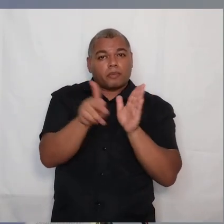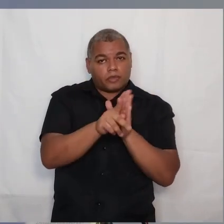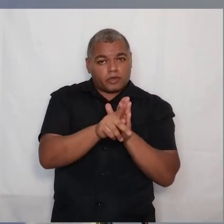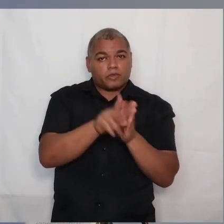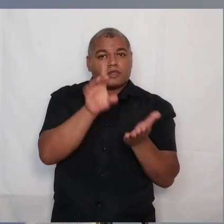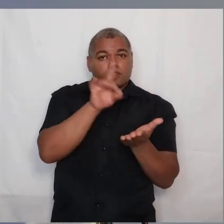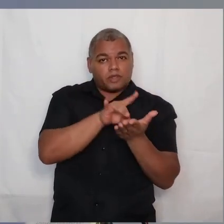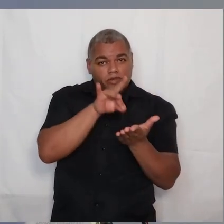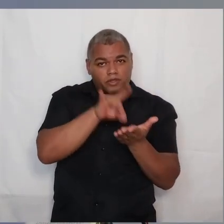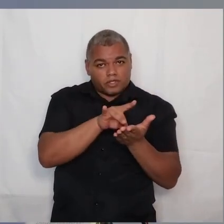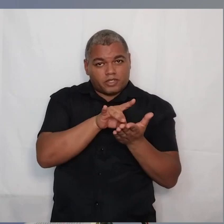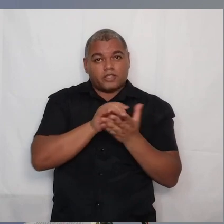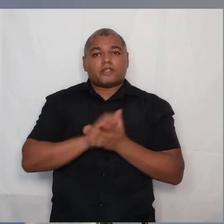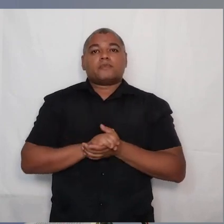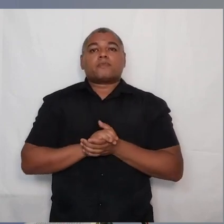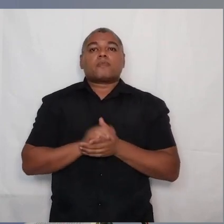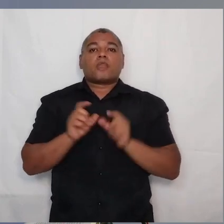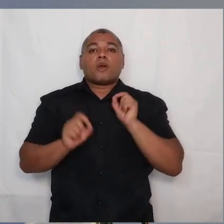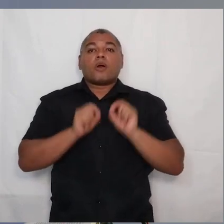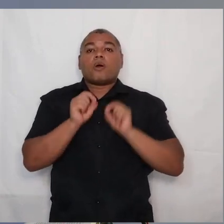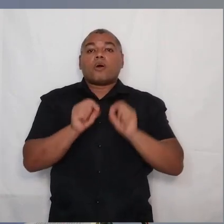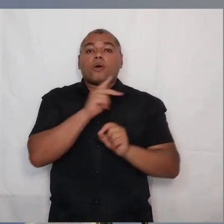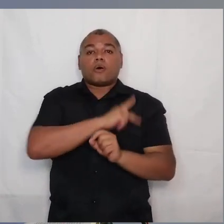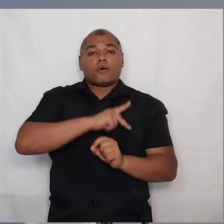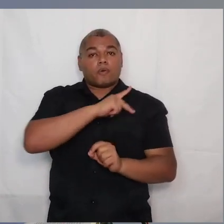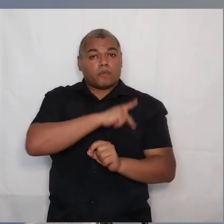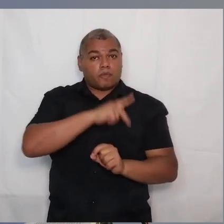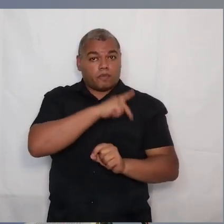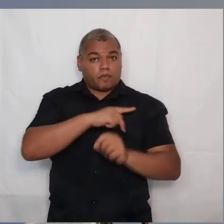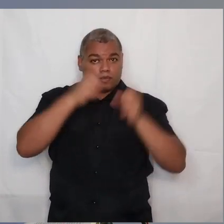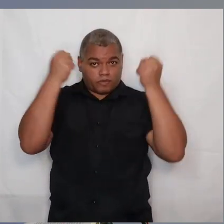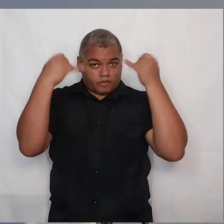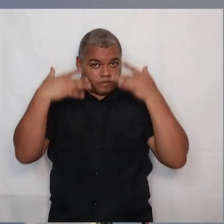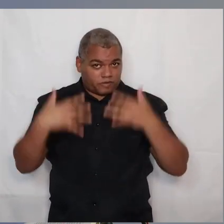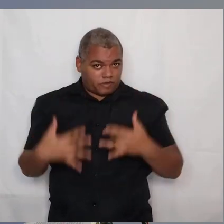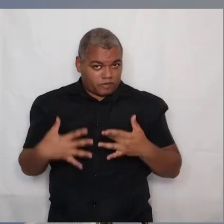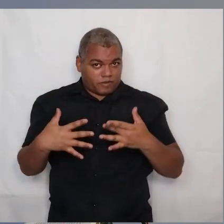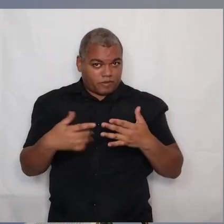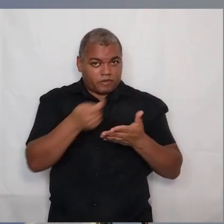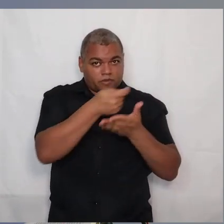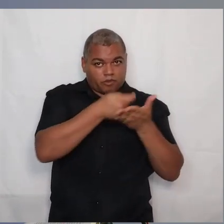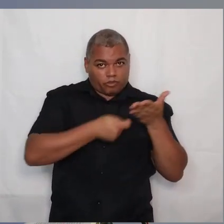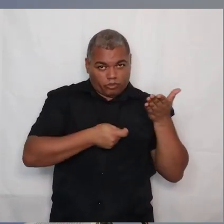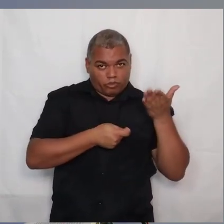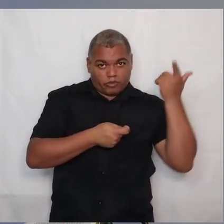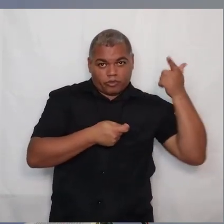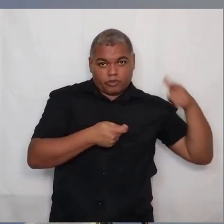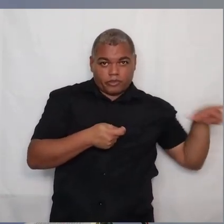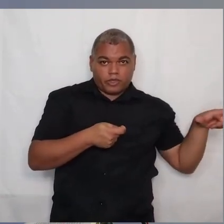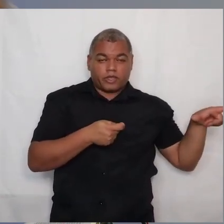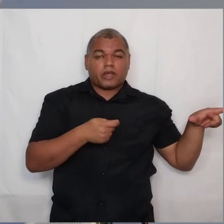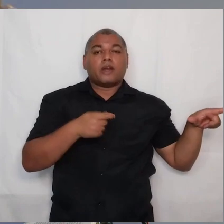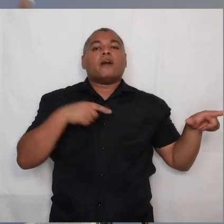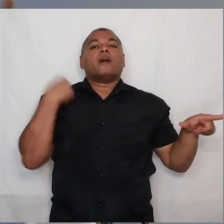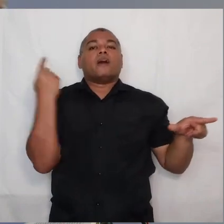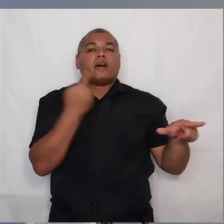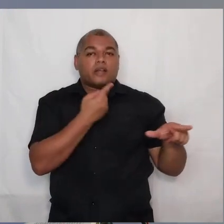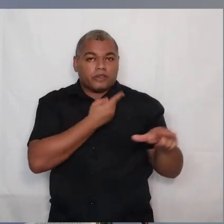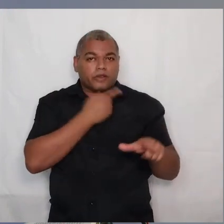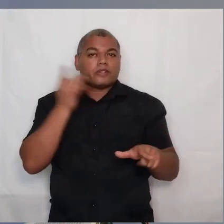O que Paulo faz aqui, ele que no texto anterior falou sobre nós alcançarmos a